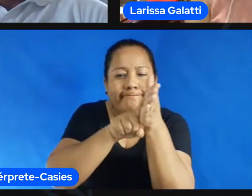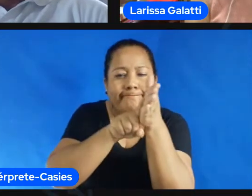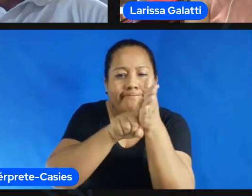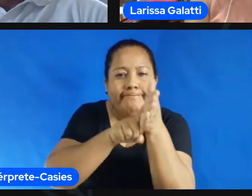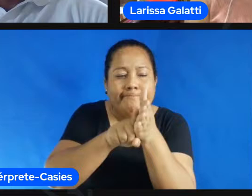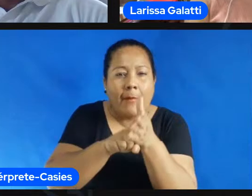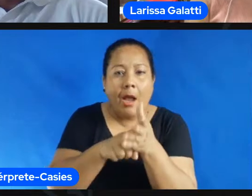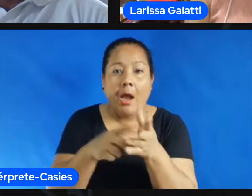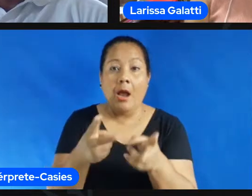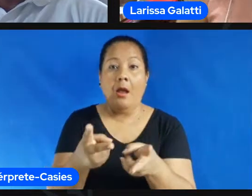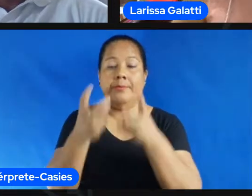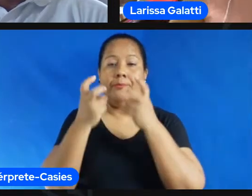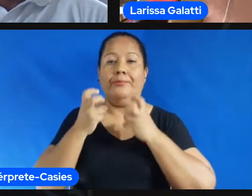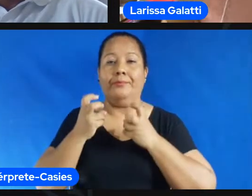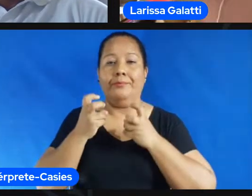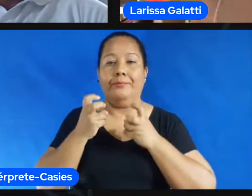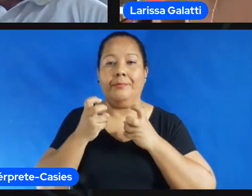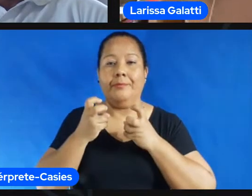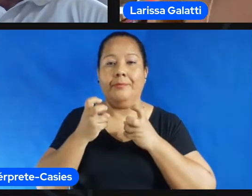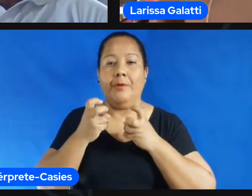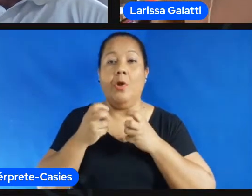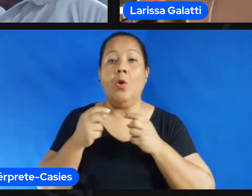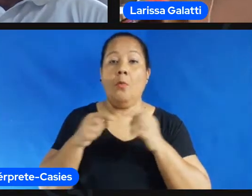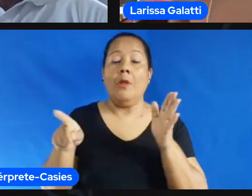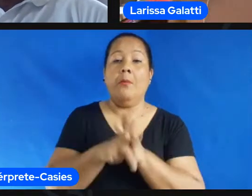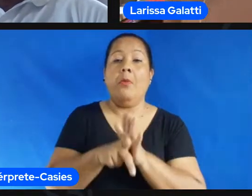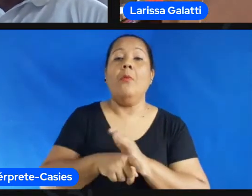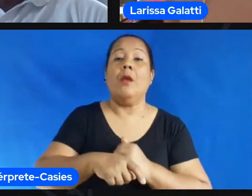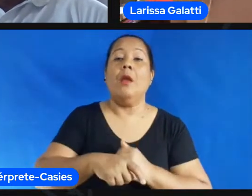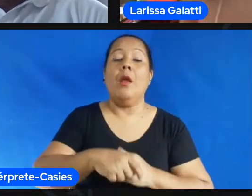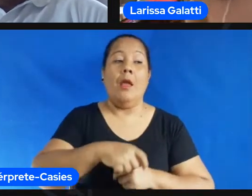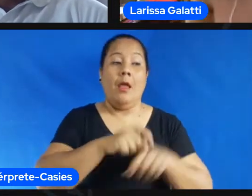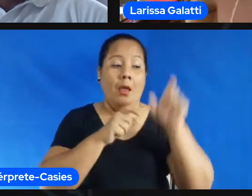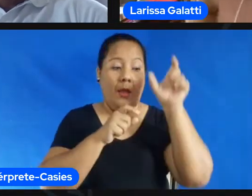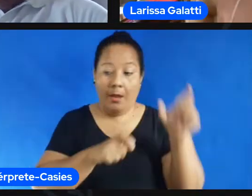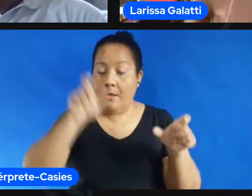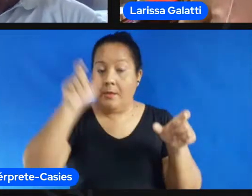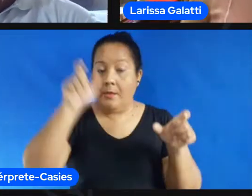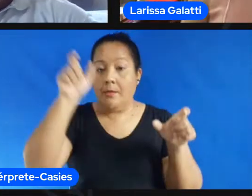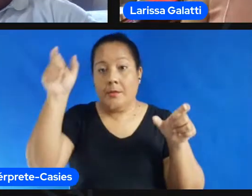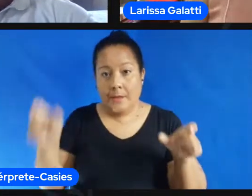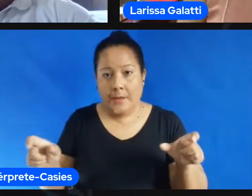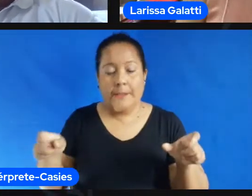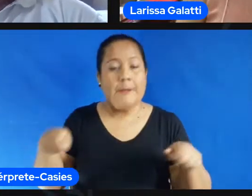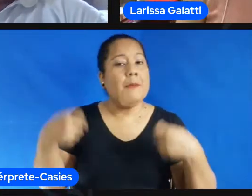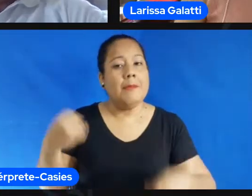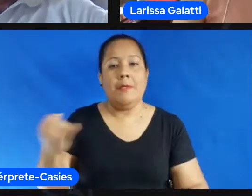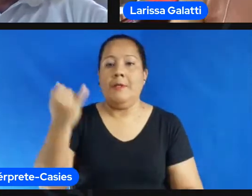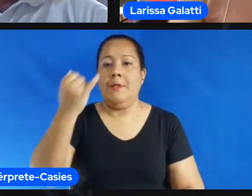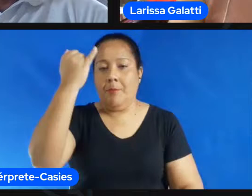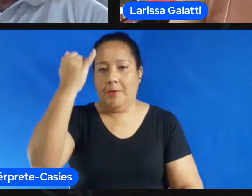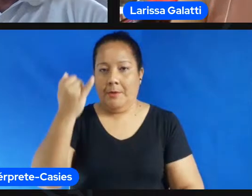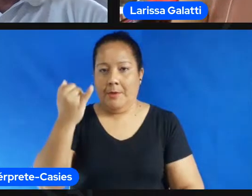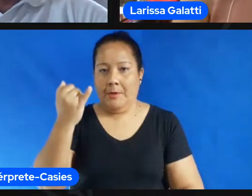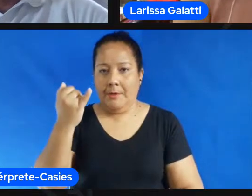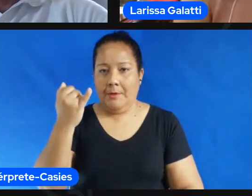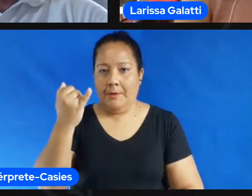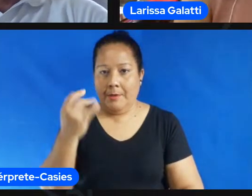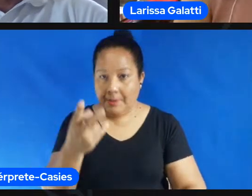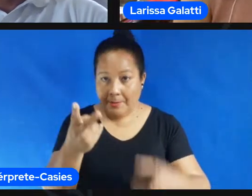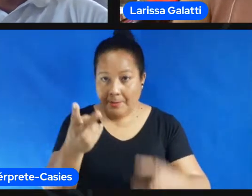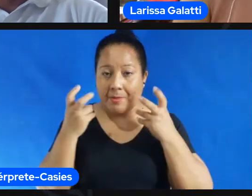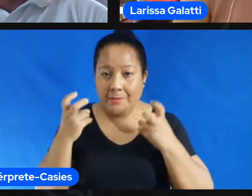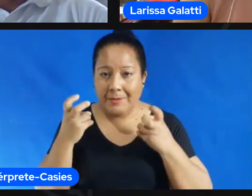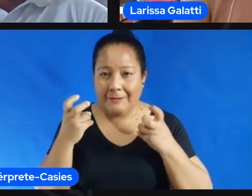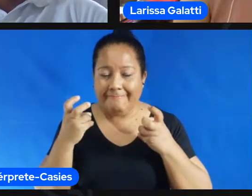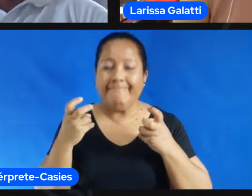postura intelectual acho que é muito importante pros dois vejo Ederson que a gente tem um perfil surgindo conforme a